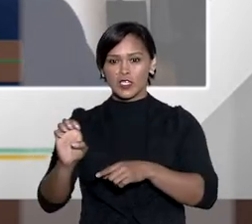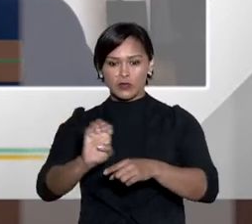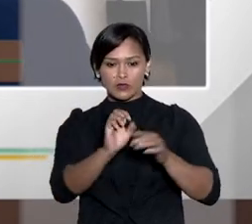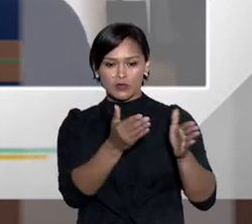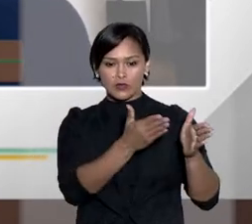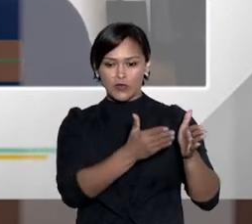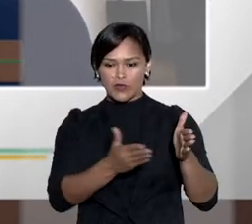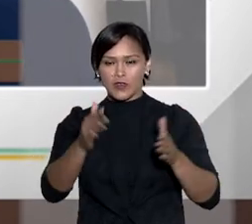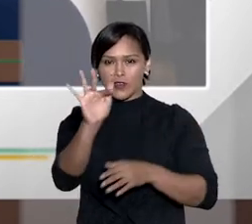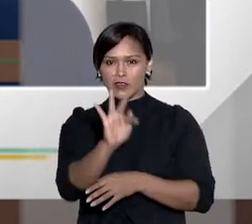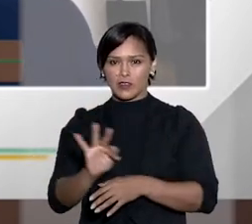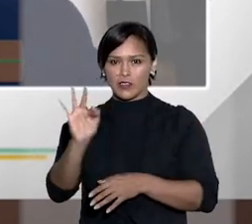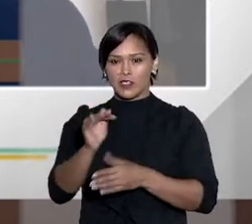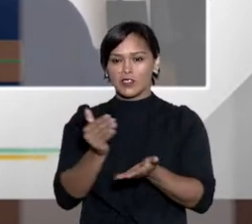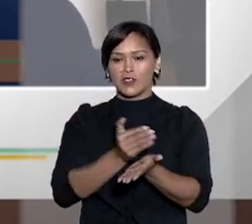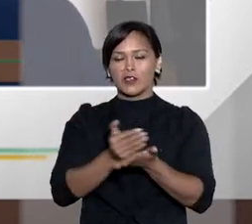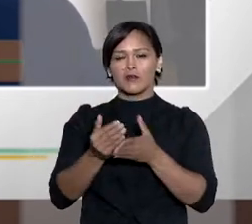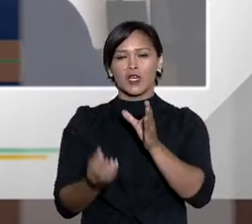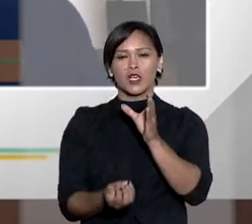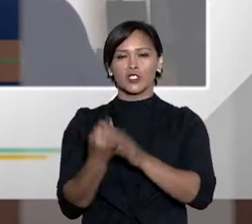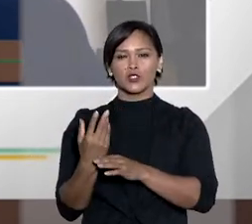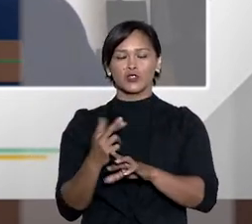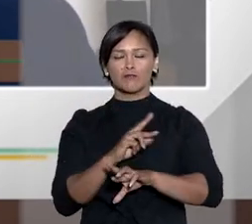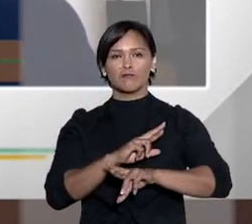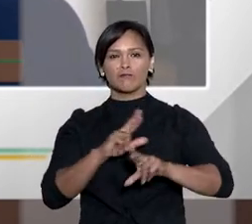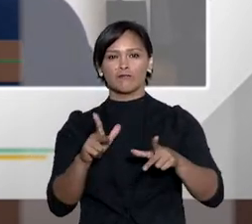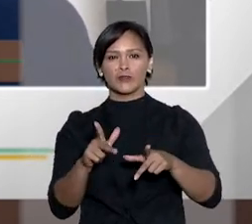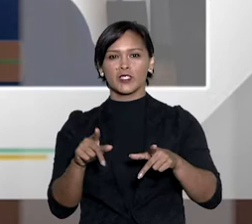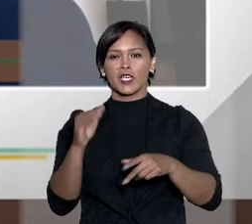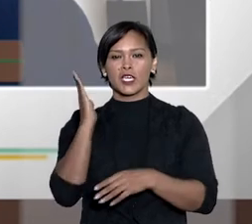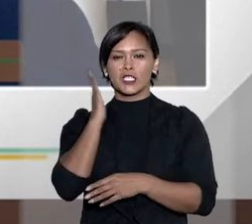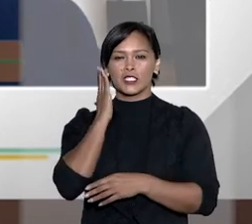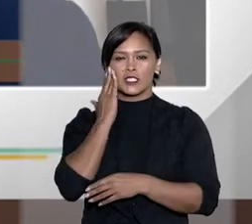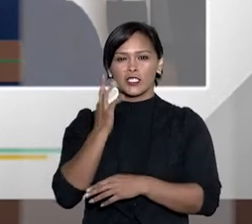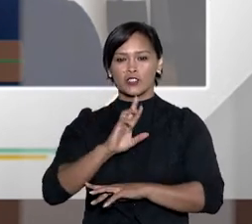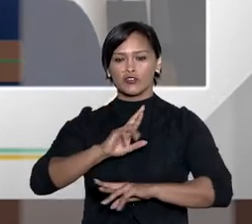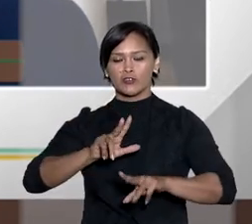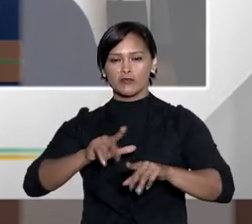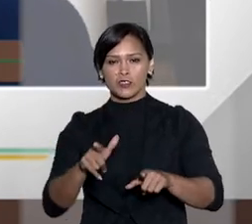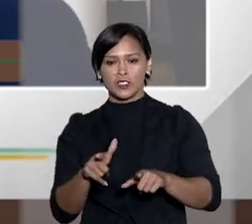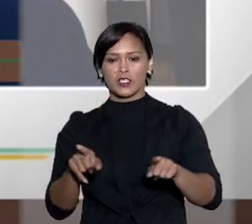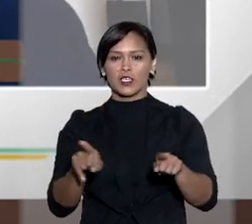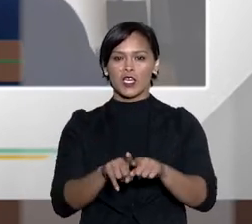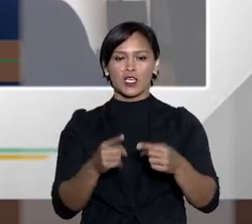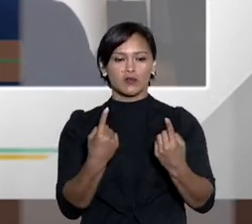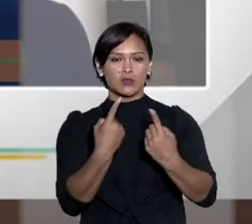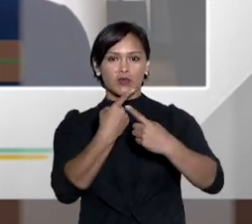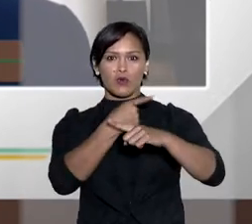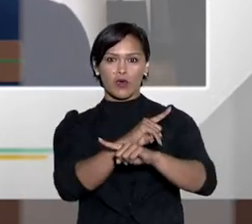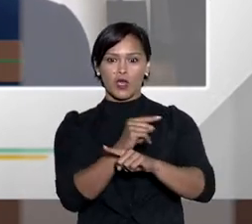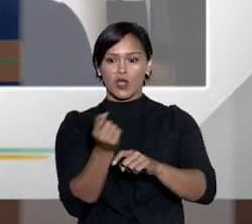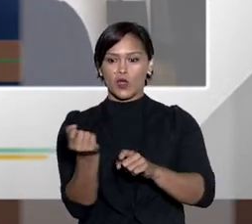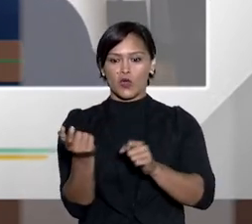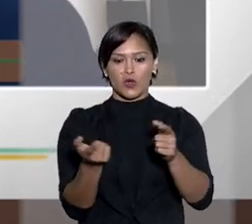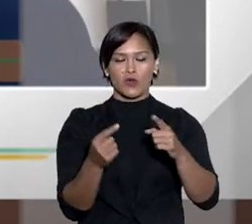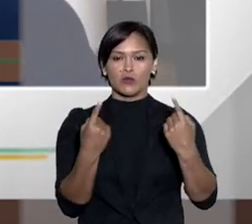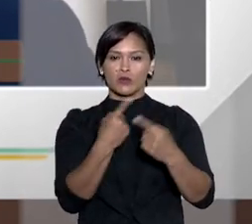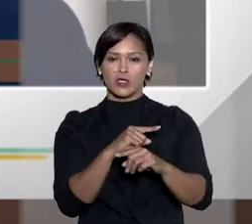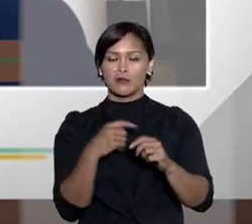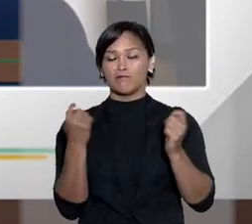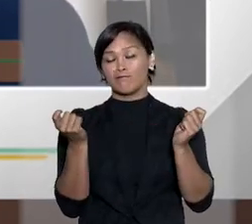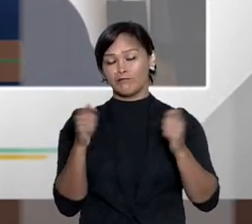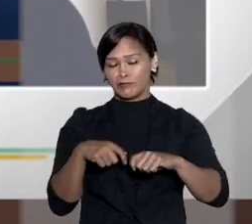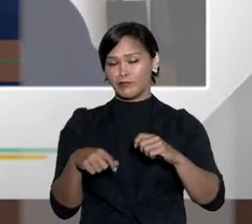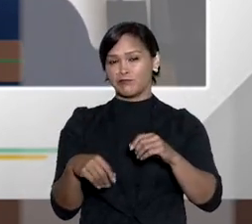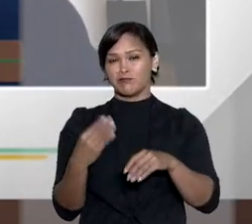federação começaram a surgir interpretações muito divergentes, o que poderia comprometer a